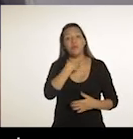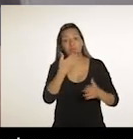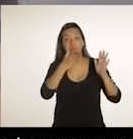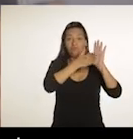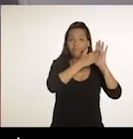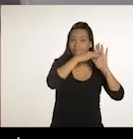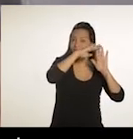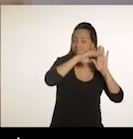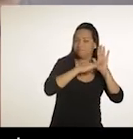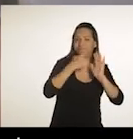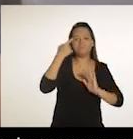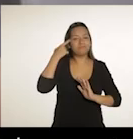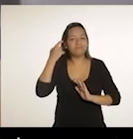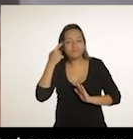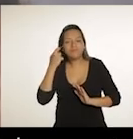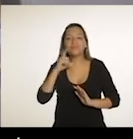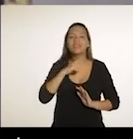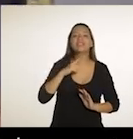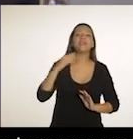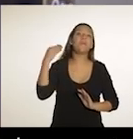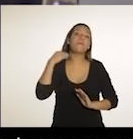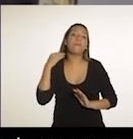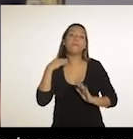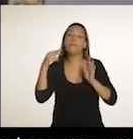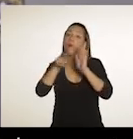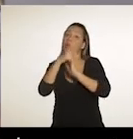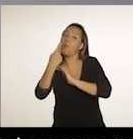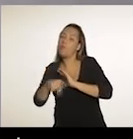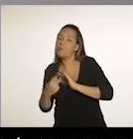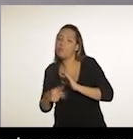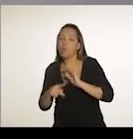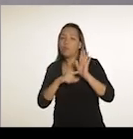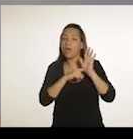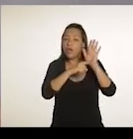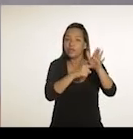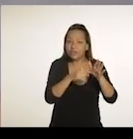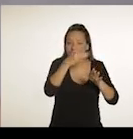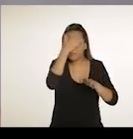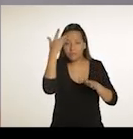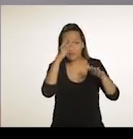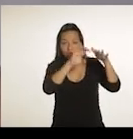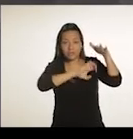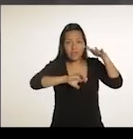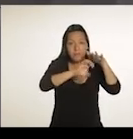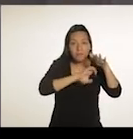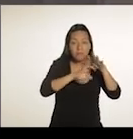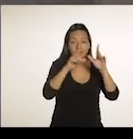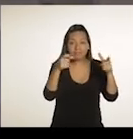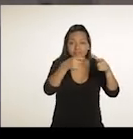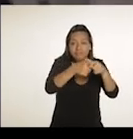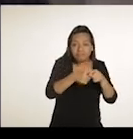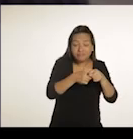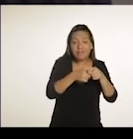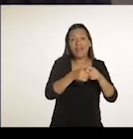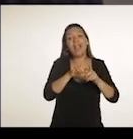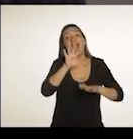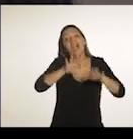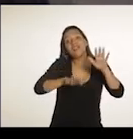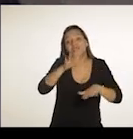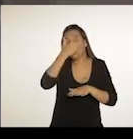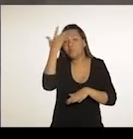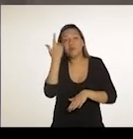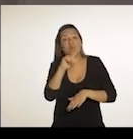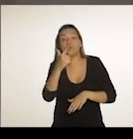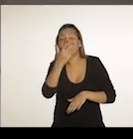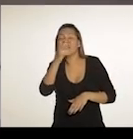Freixo de poder gerar um banco de investimento para pequenos empreendedores é muito boa, porque tem gente que quer começar um negócio, mas tem gente que não tem 50 reais para